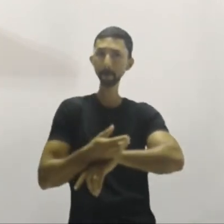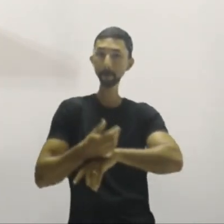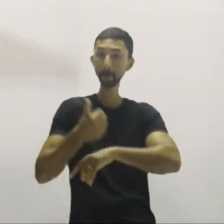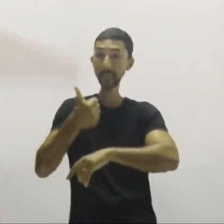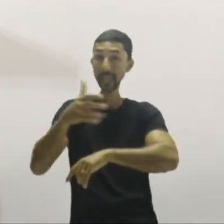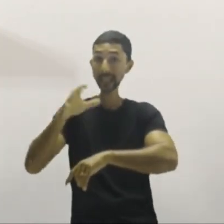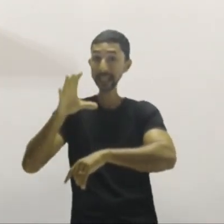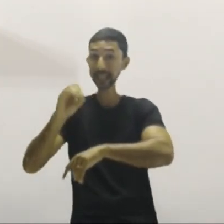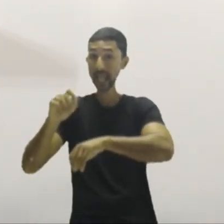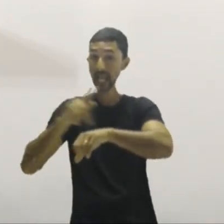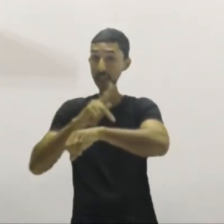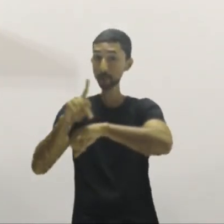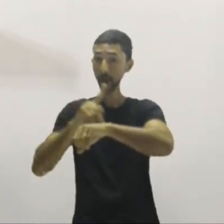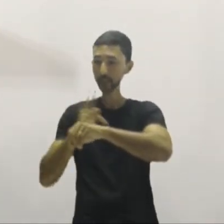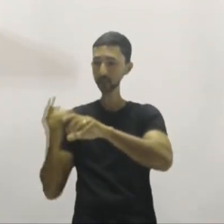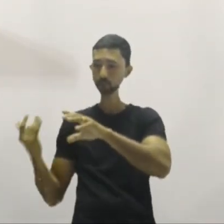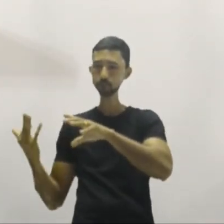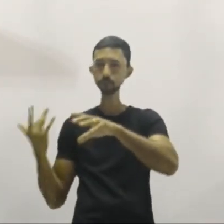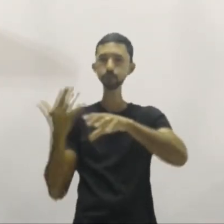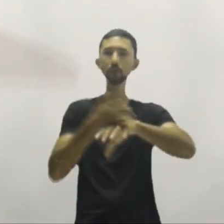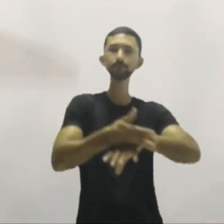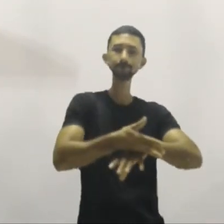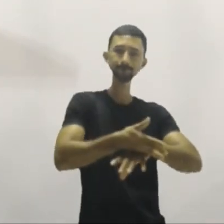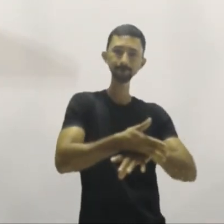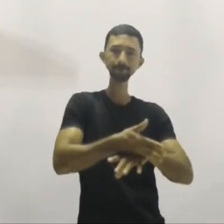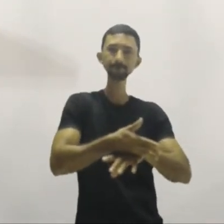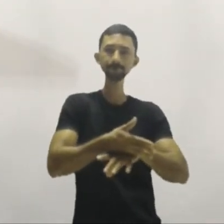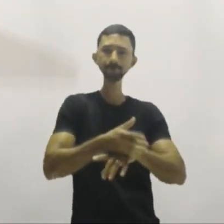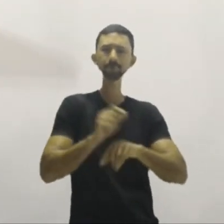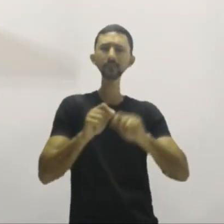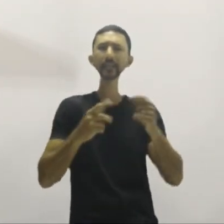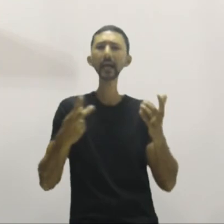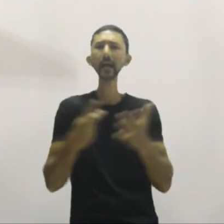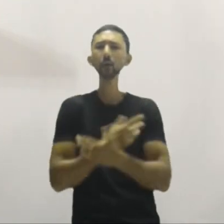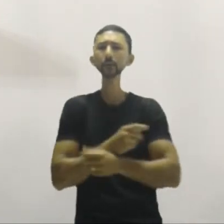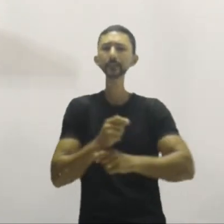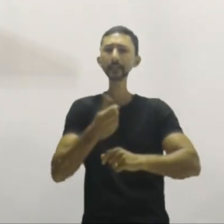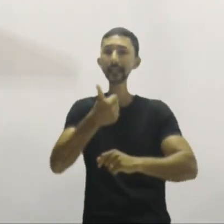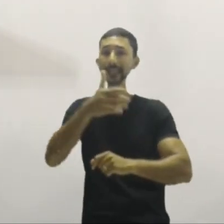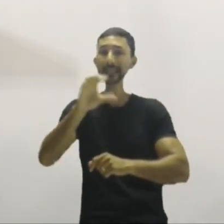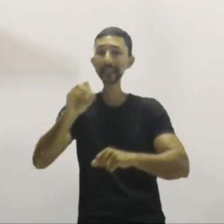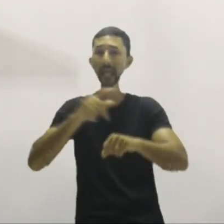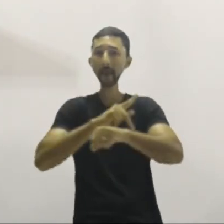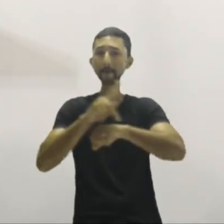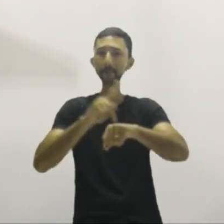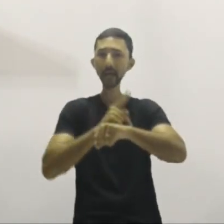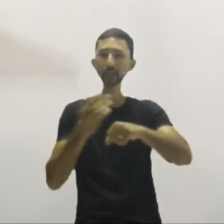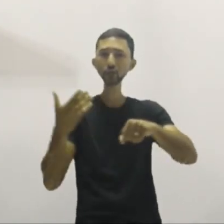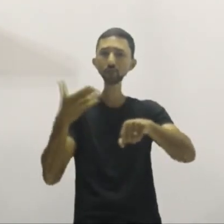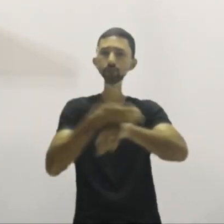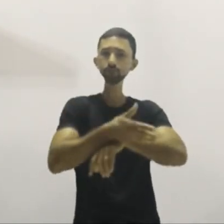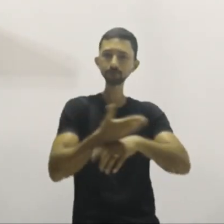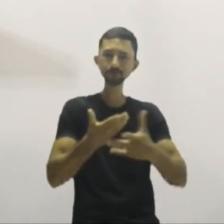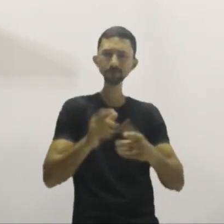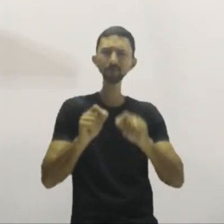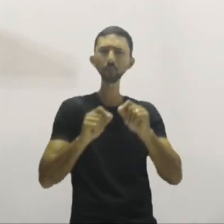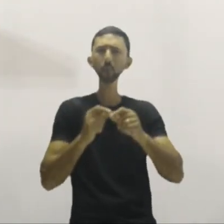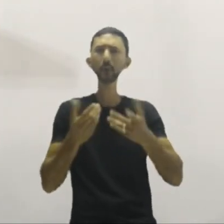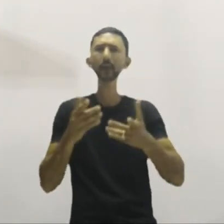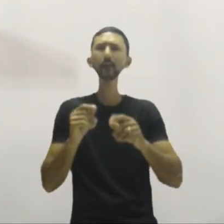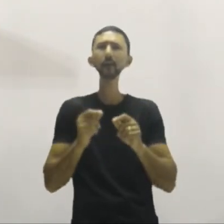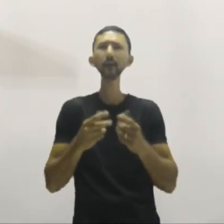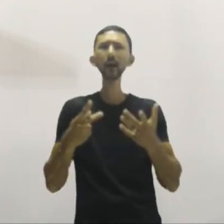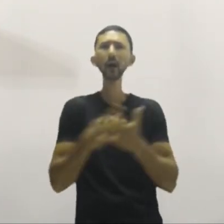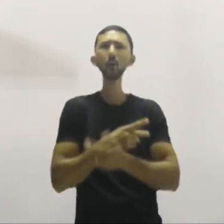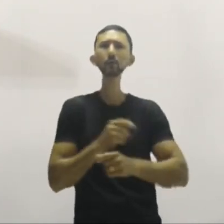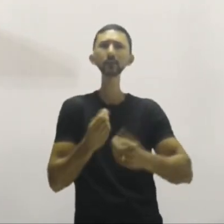dez membros de uma vez. Notem, dez membros de uma vez? O que